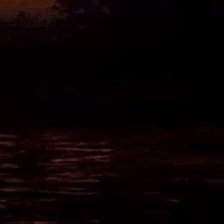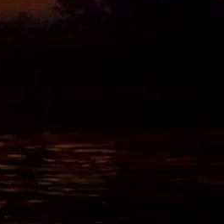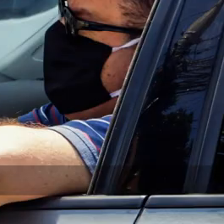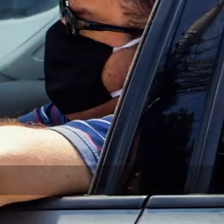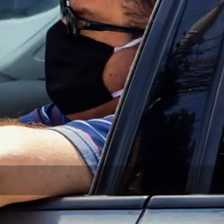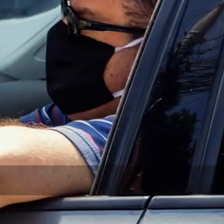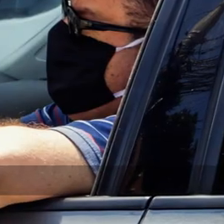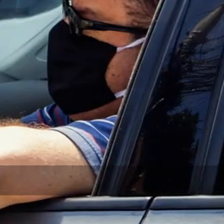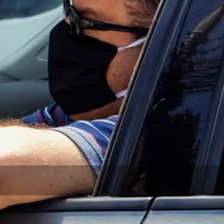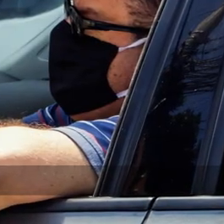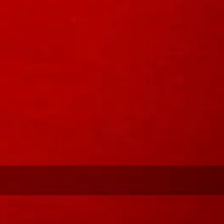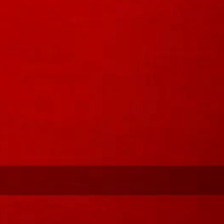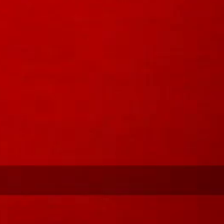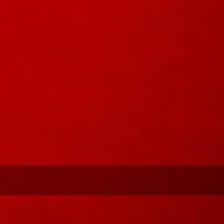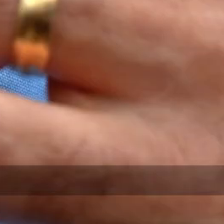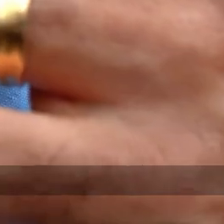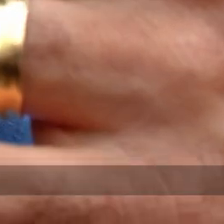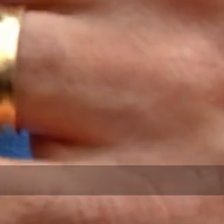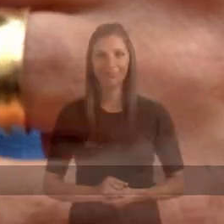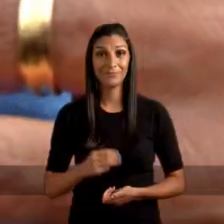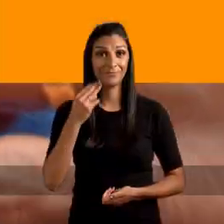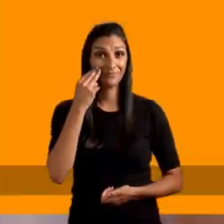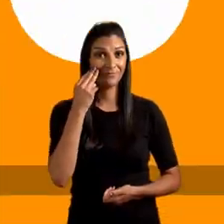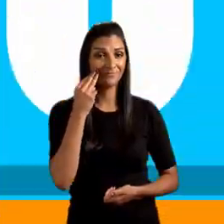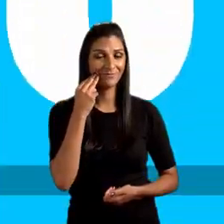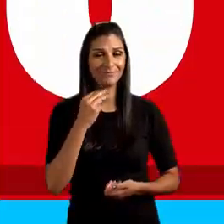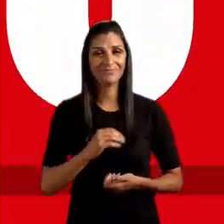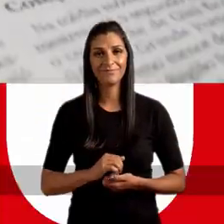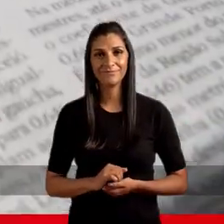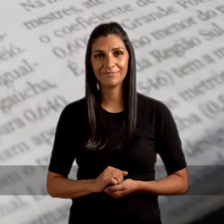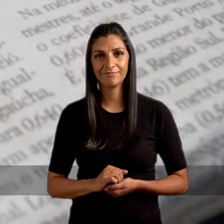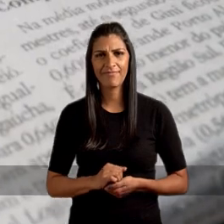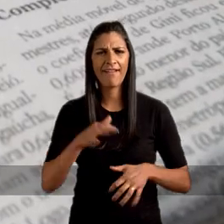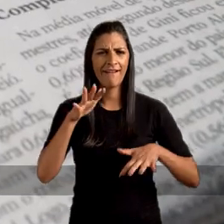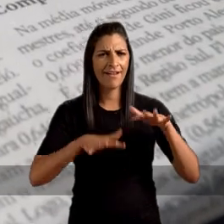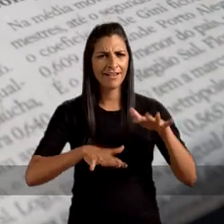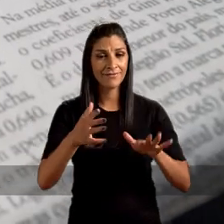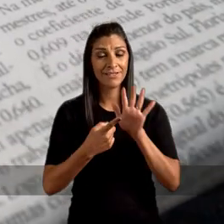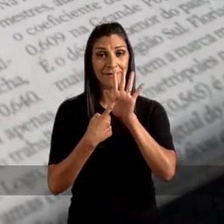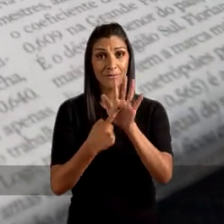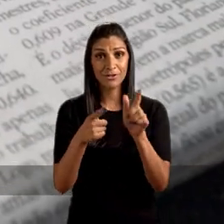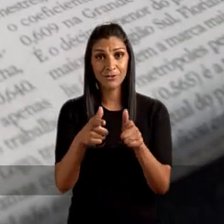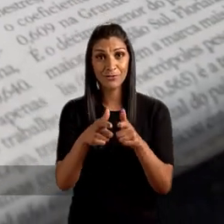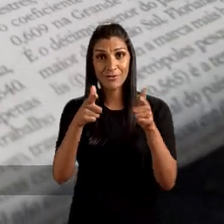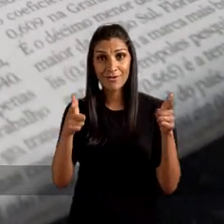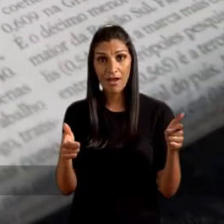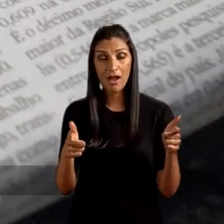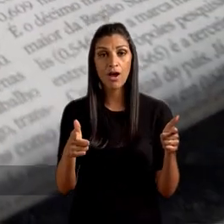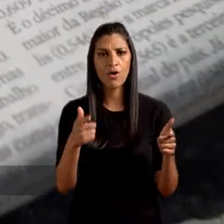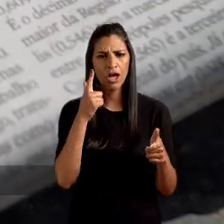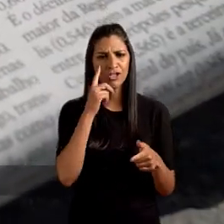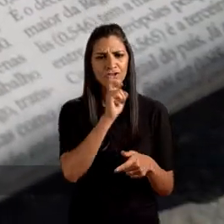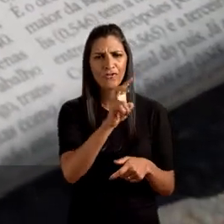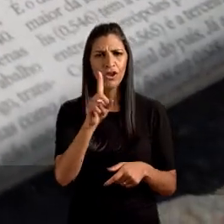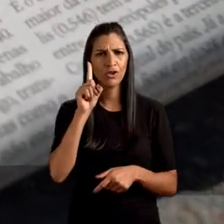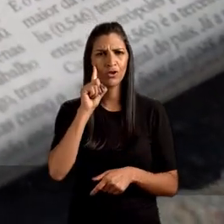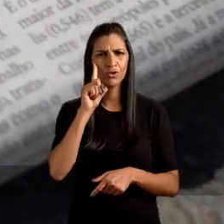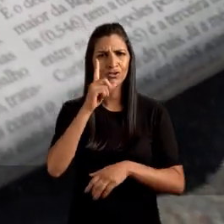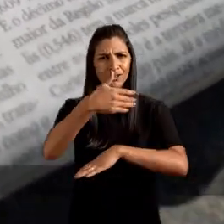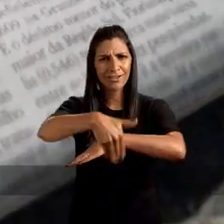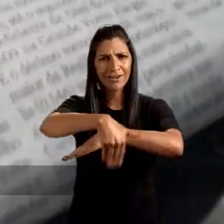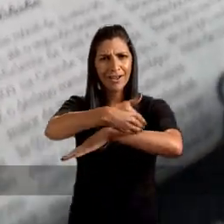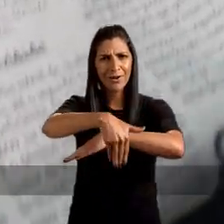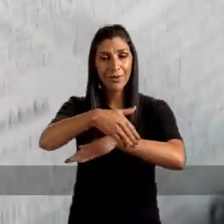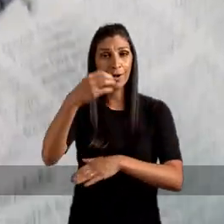Agora é pra mudar. Agora é 65. Manu! O que às vezes aparece nos jornais, a gente vê todos